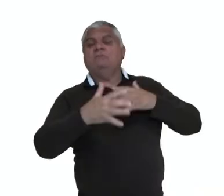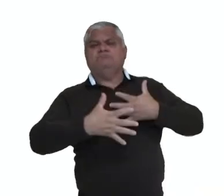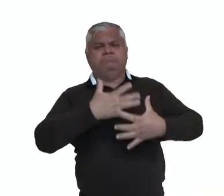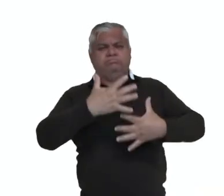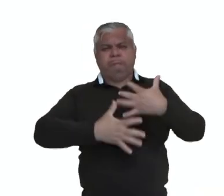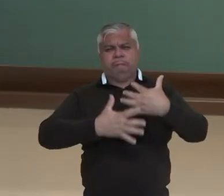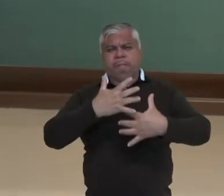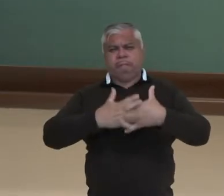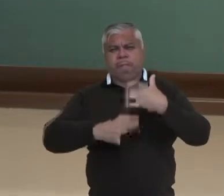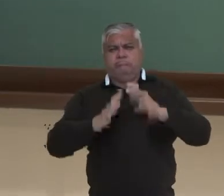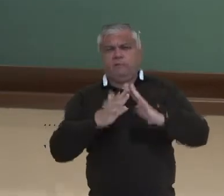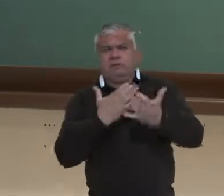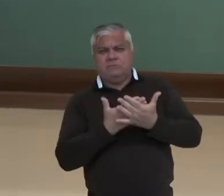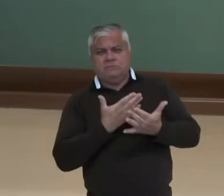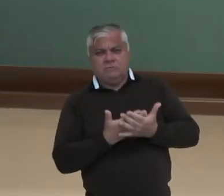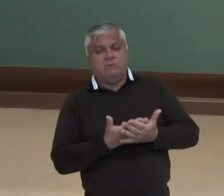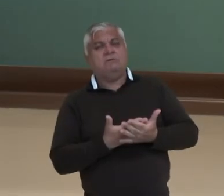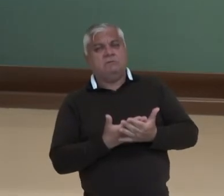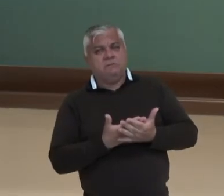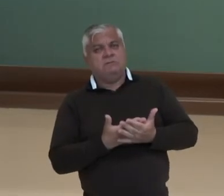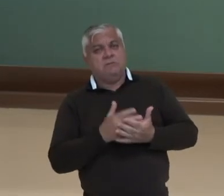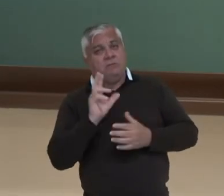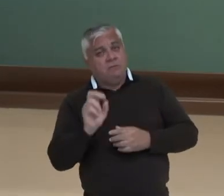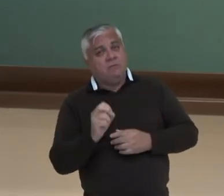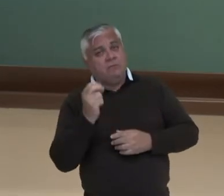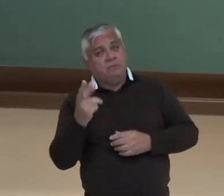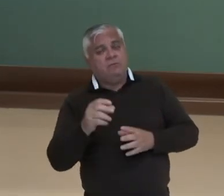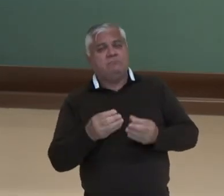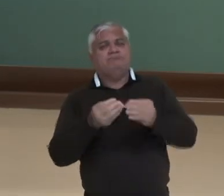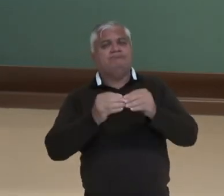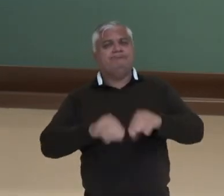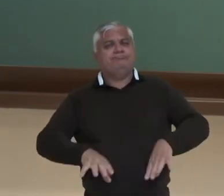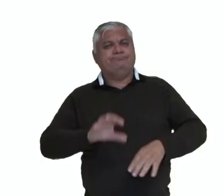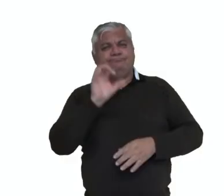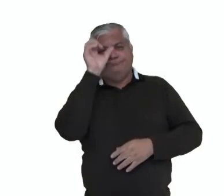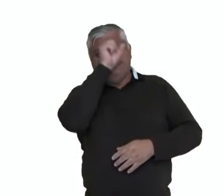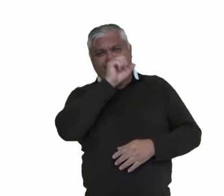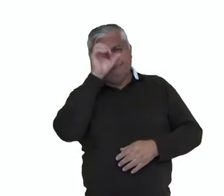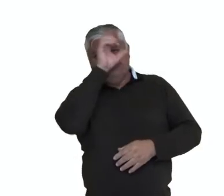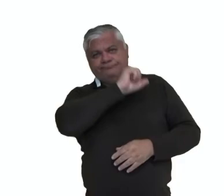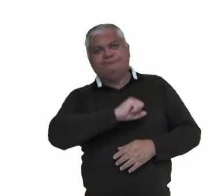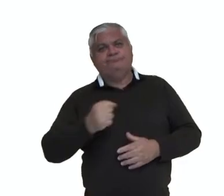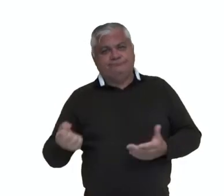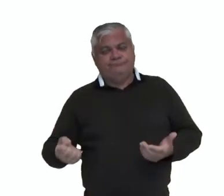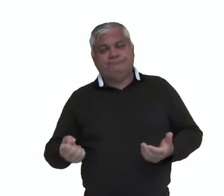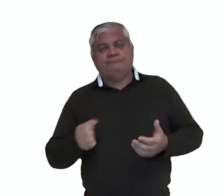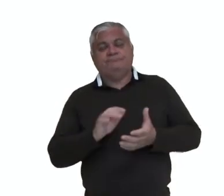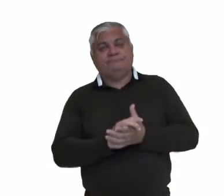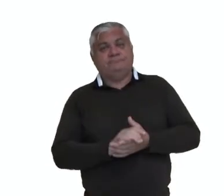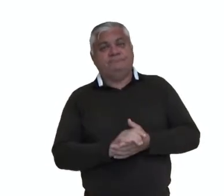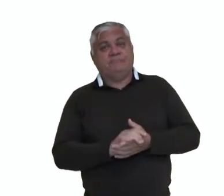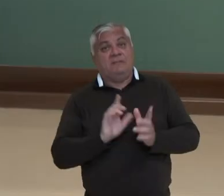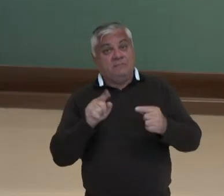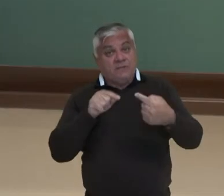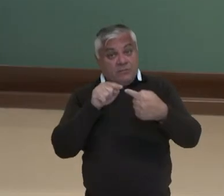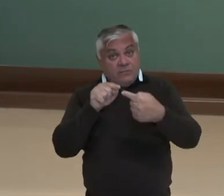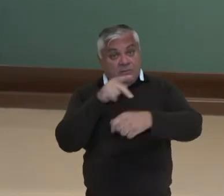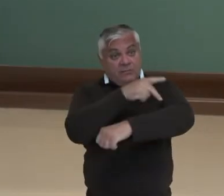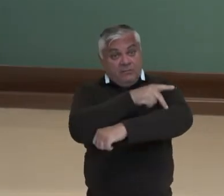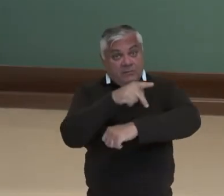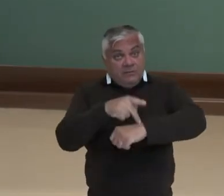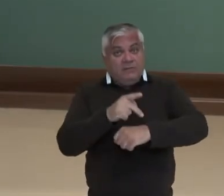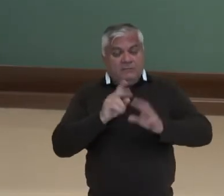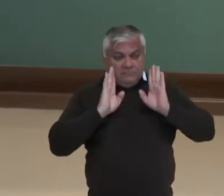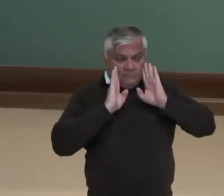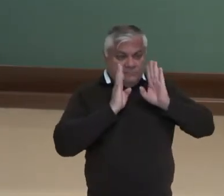ambiente escolar. Ou prejudiquem o aprendizado ressalvado ou uso para finalidades pedagógicas. Então, você